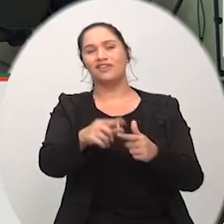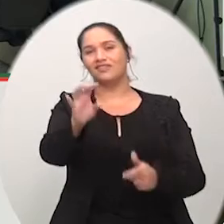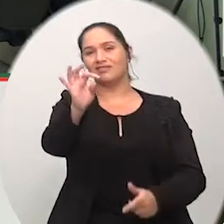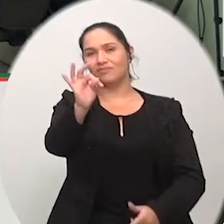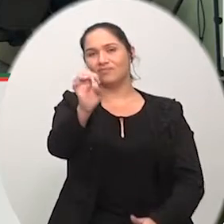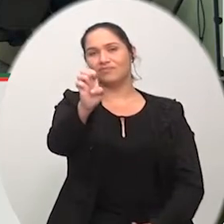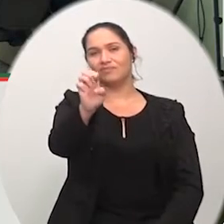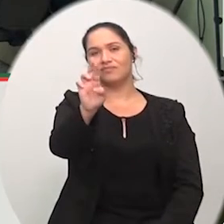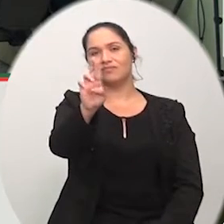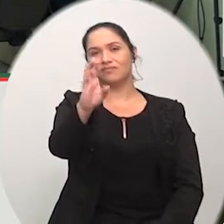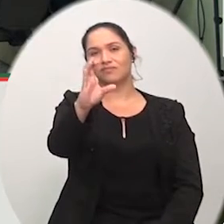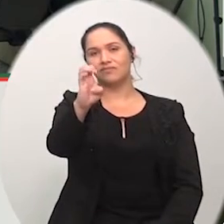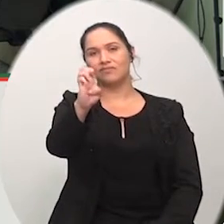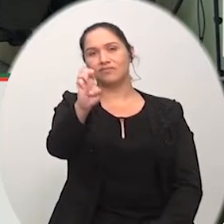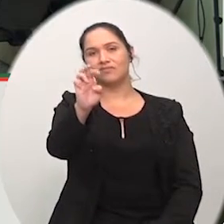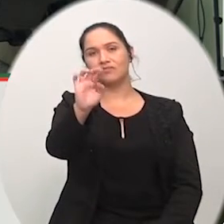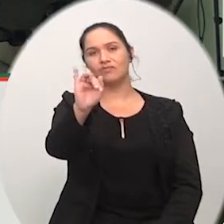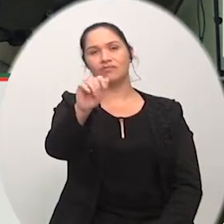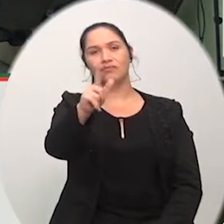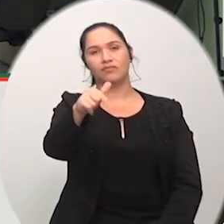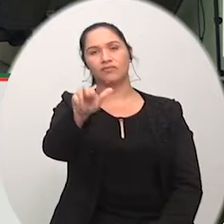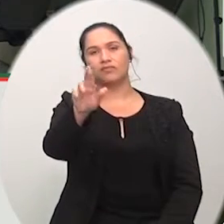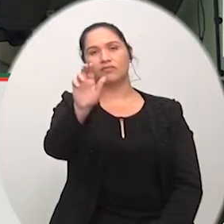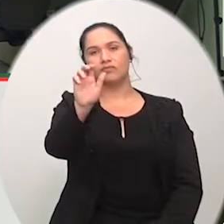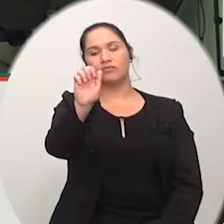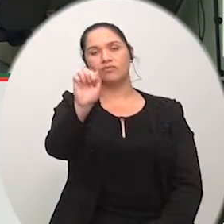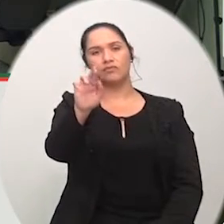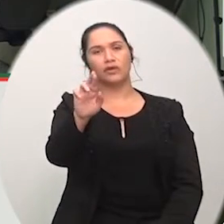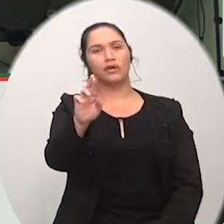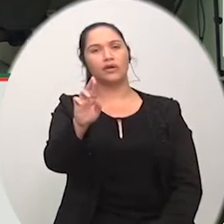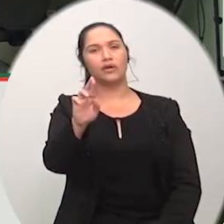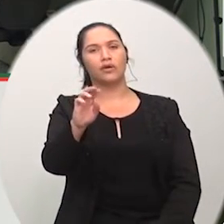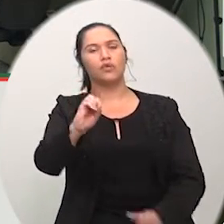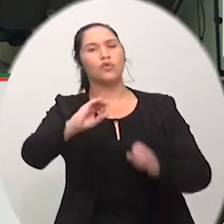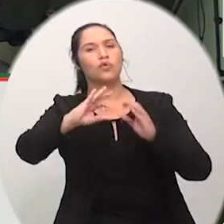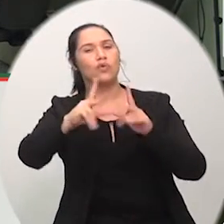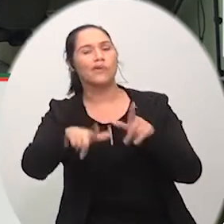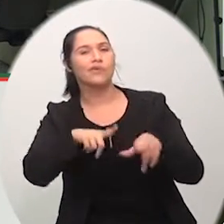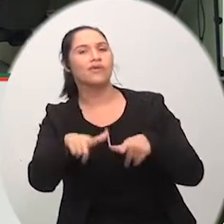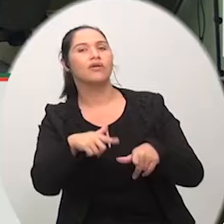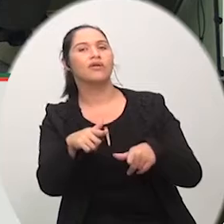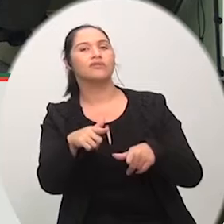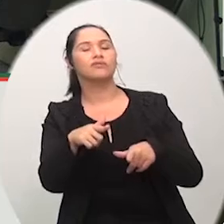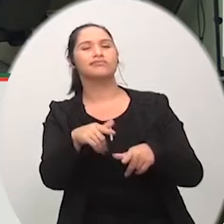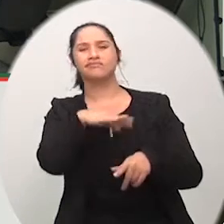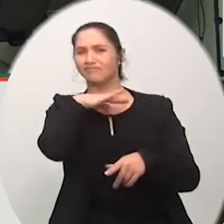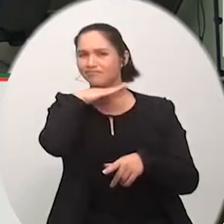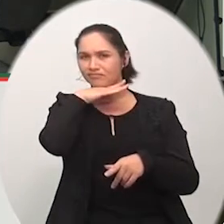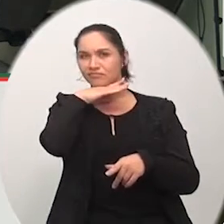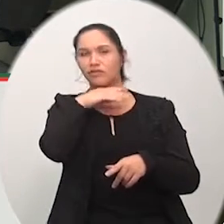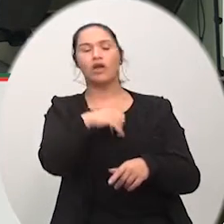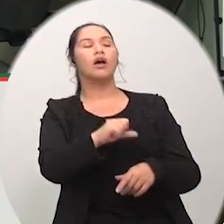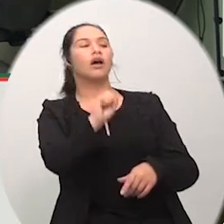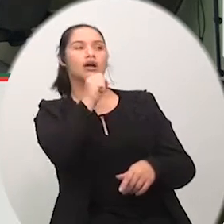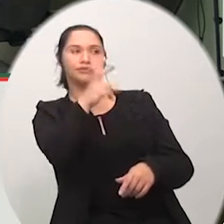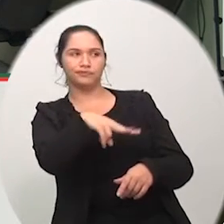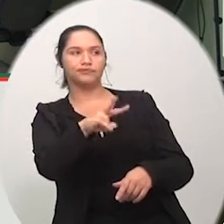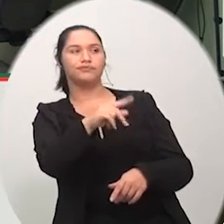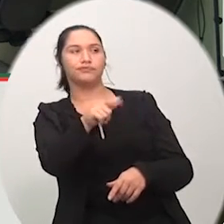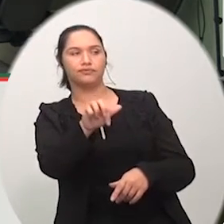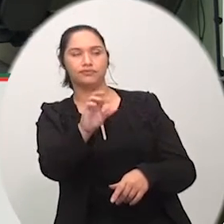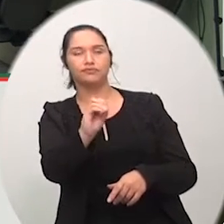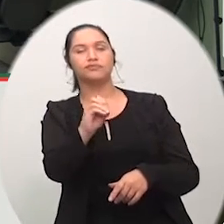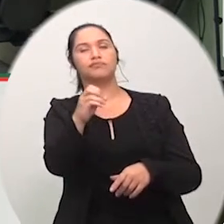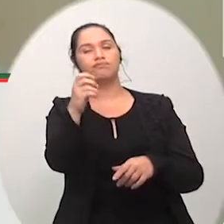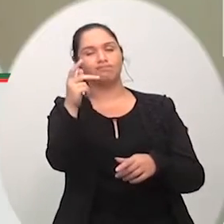penso da mesma forma, vereador Zaire. Eu acho que o município, como é um patrimônio que é do município, é do